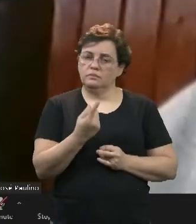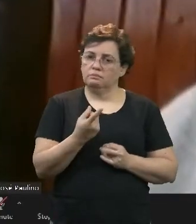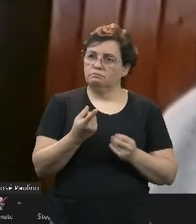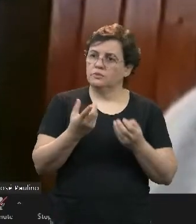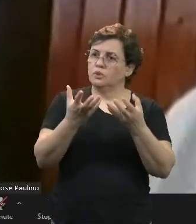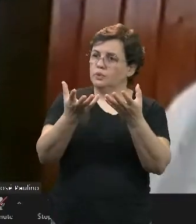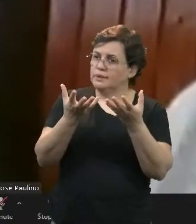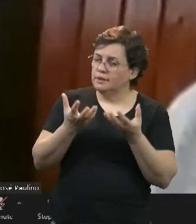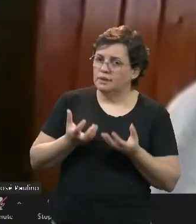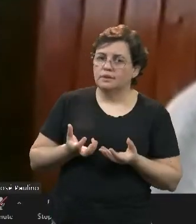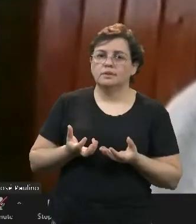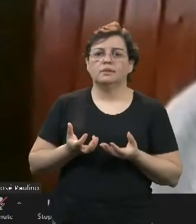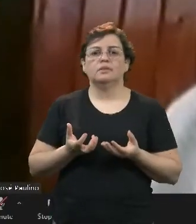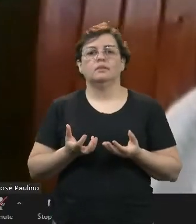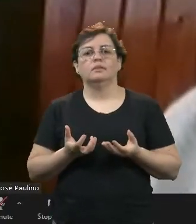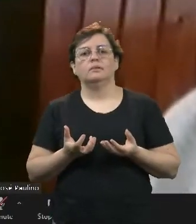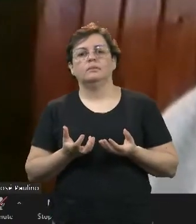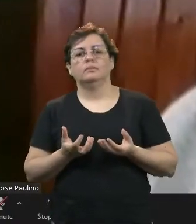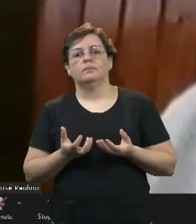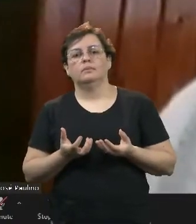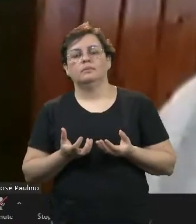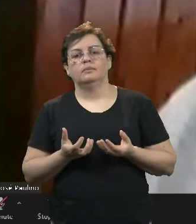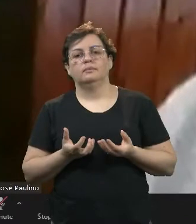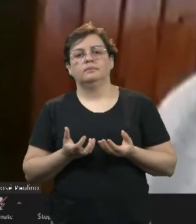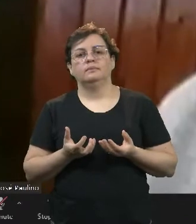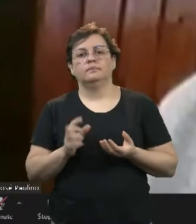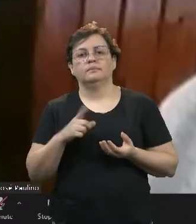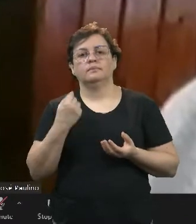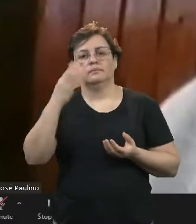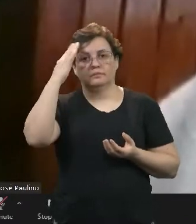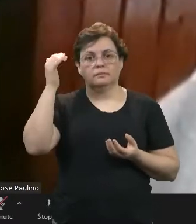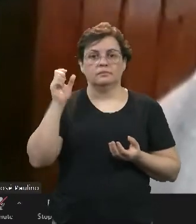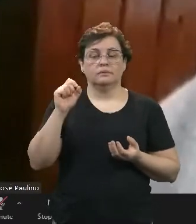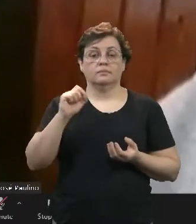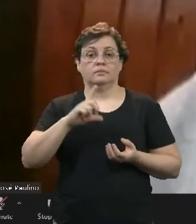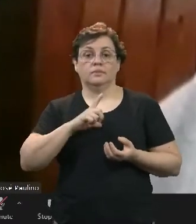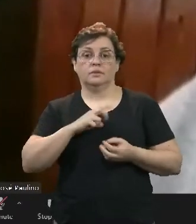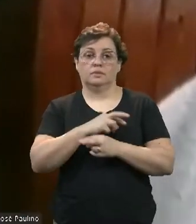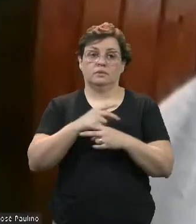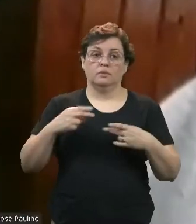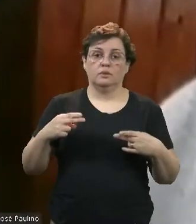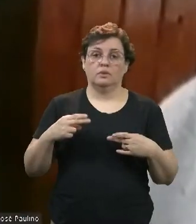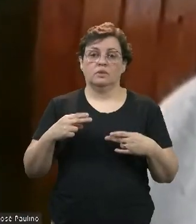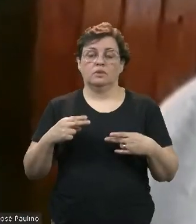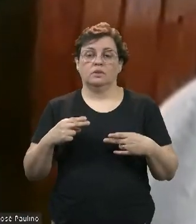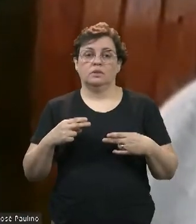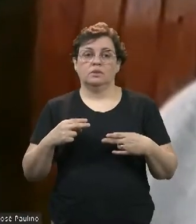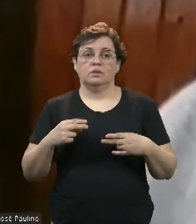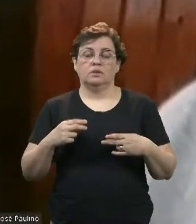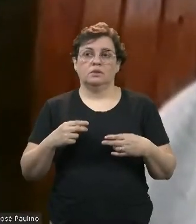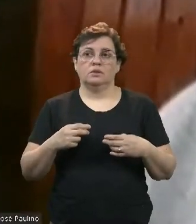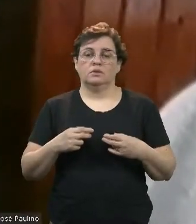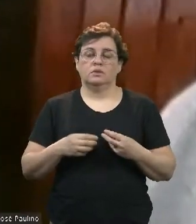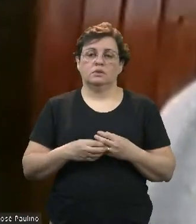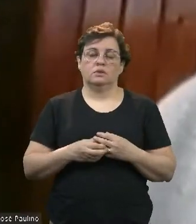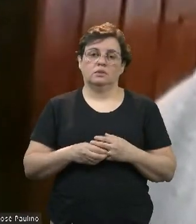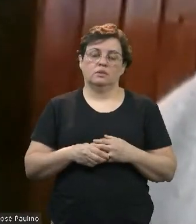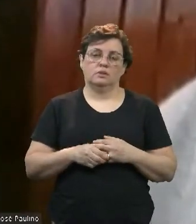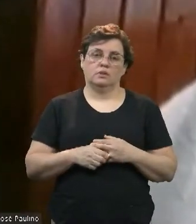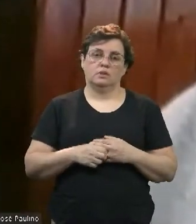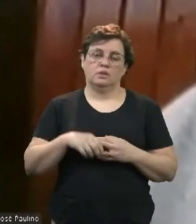e a gente sabe que tem situações que não cabe à presidência e sim à